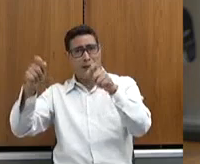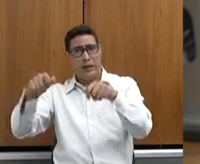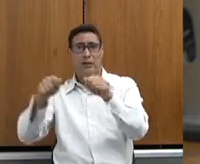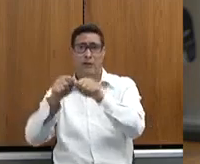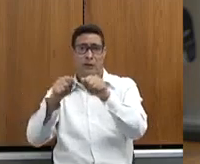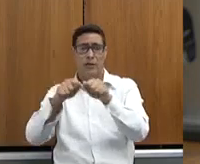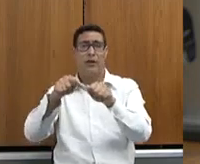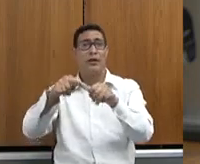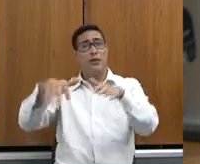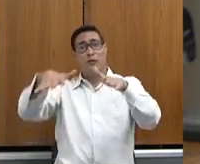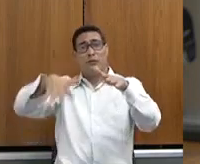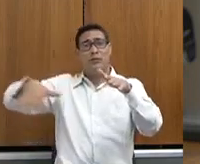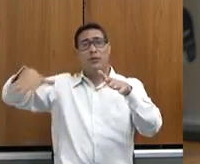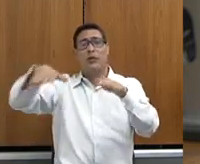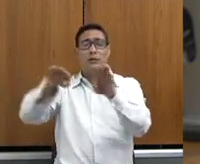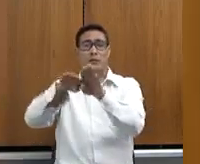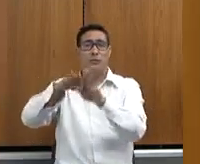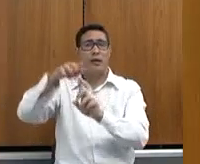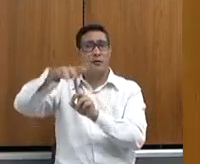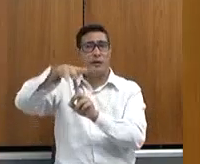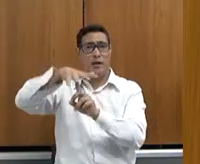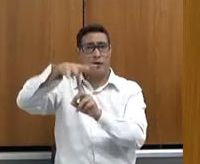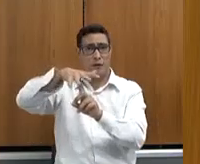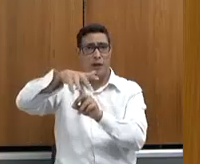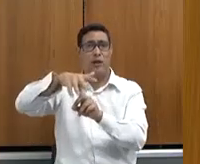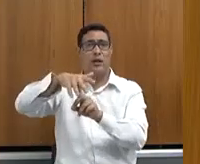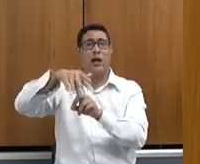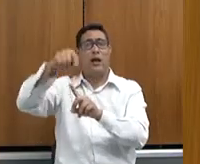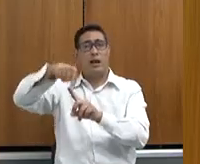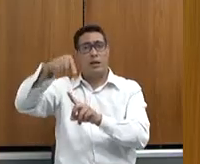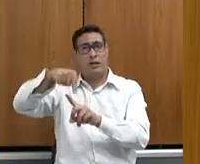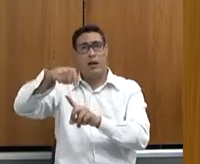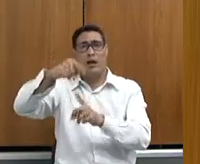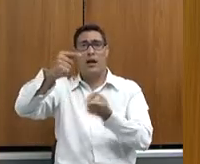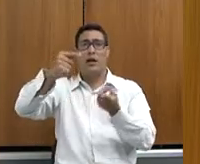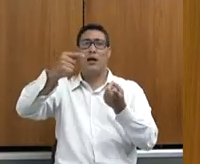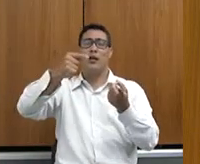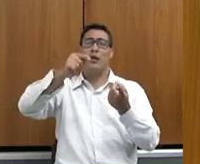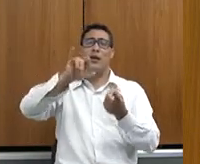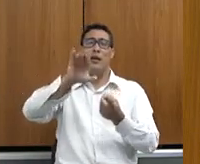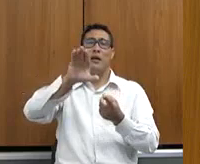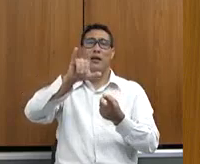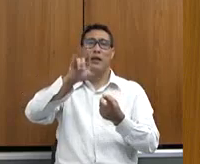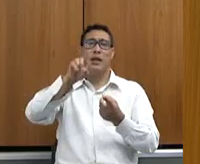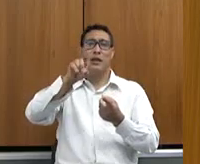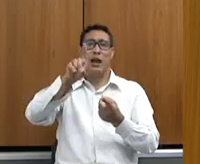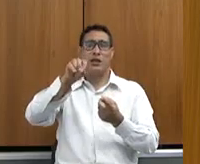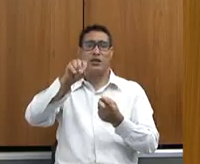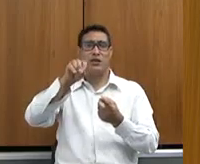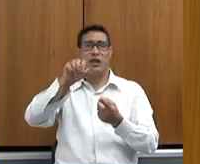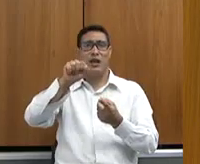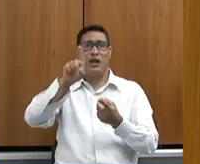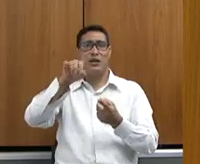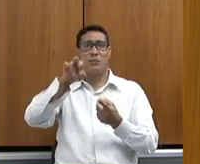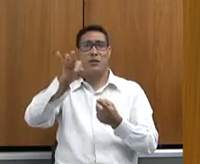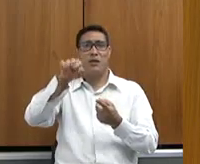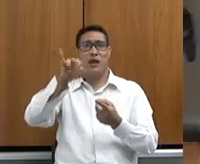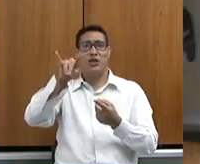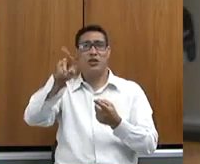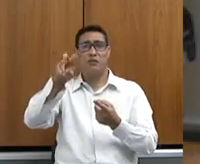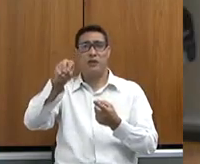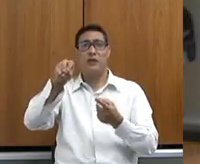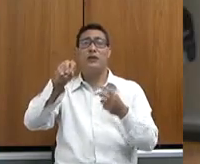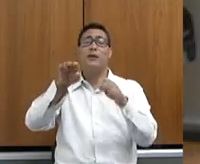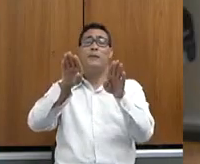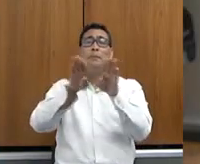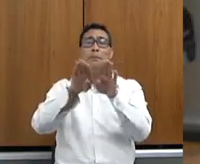administrativa também, que é um sucesso, isso distribuindo renda para os pequenos produtores, para as famílias, e, ao